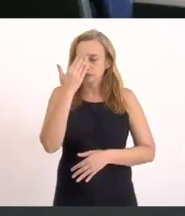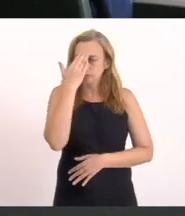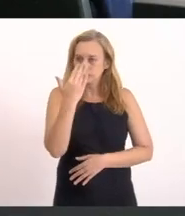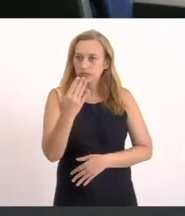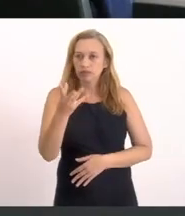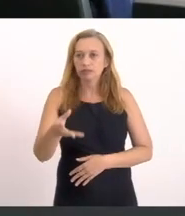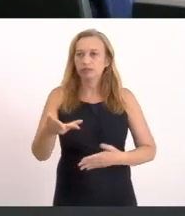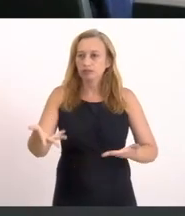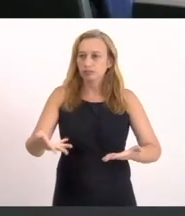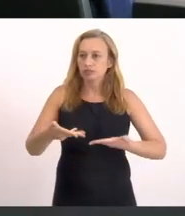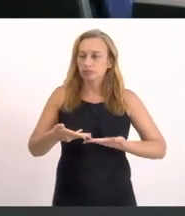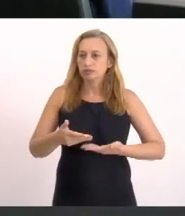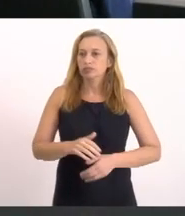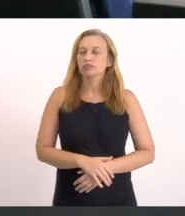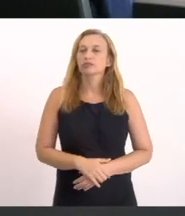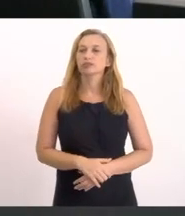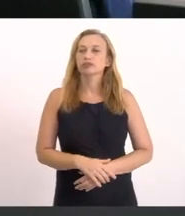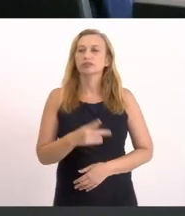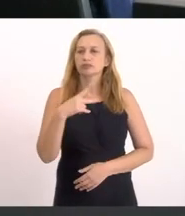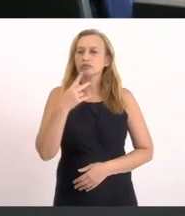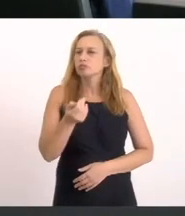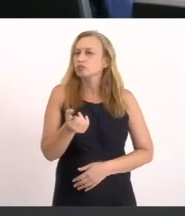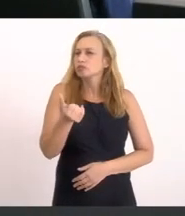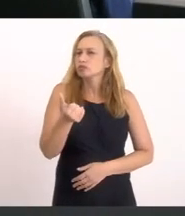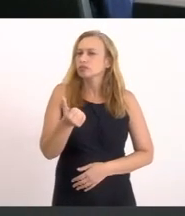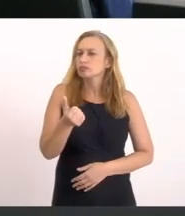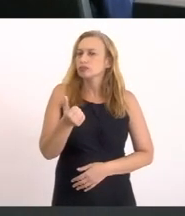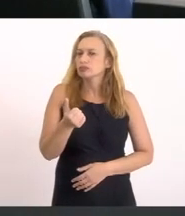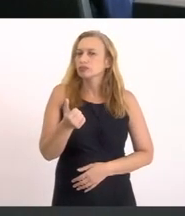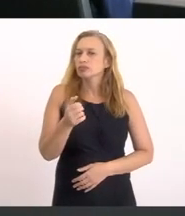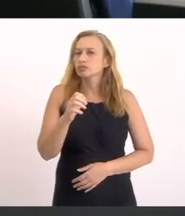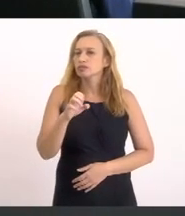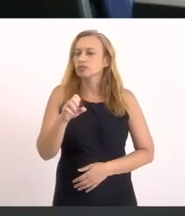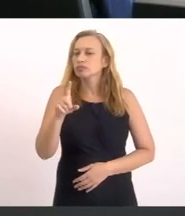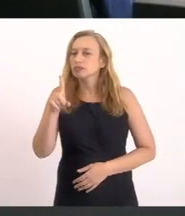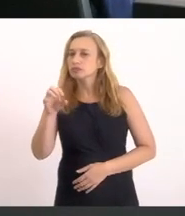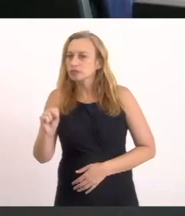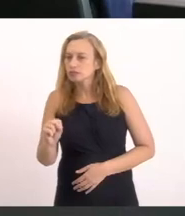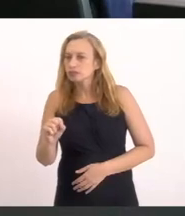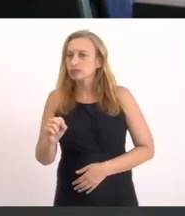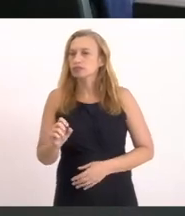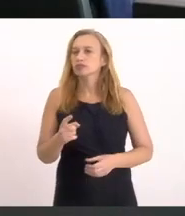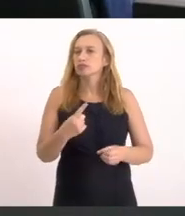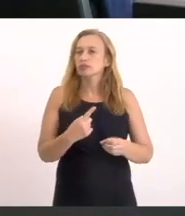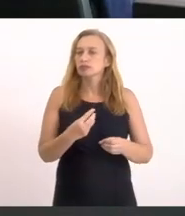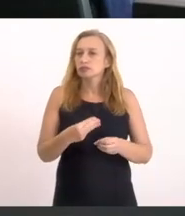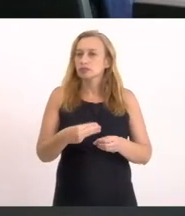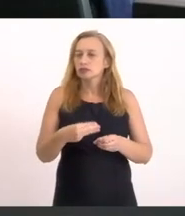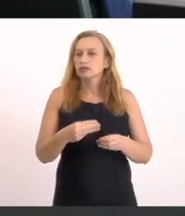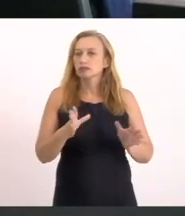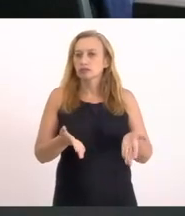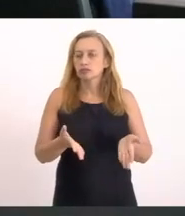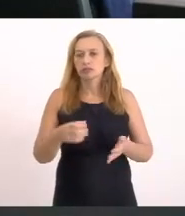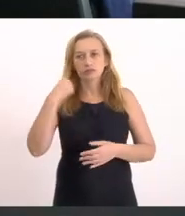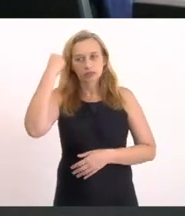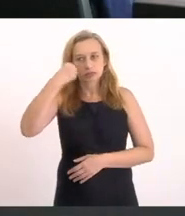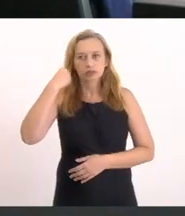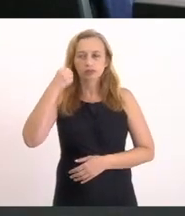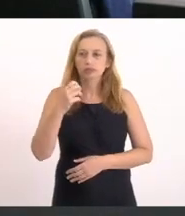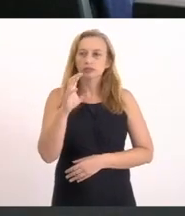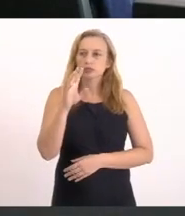pelo convite Falar um pouquinho Lá da Ete Das Etes O município de Saquarema Hoje tem quatro Etes